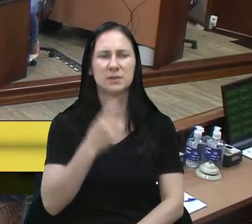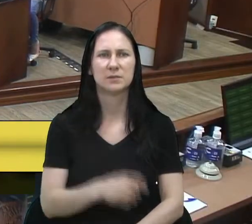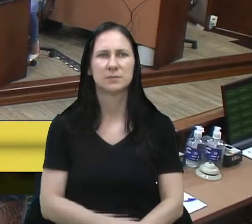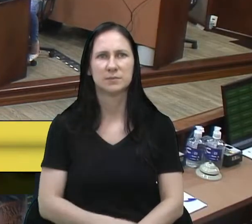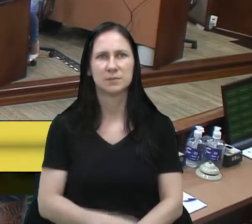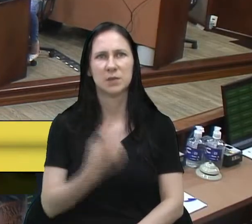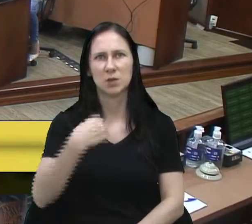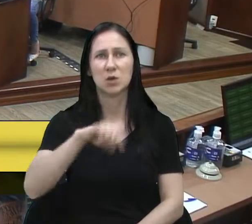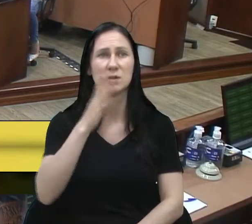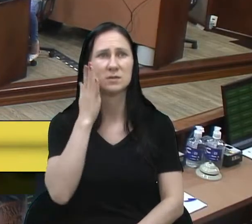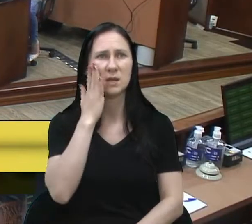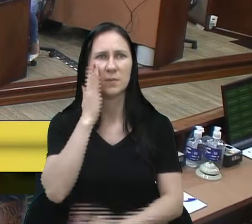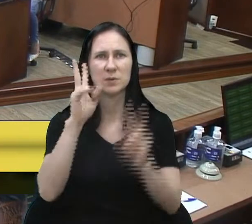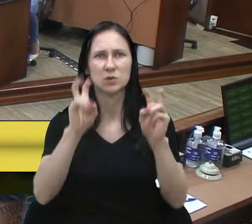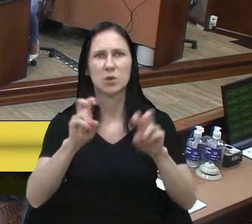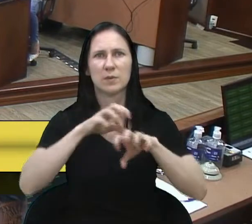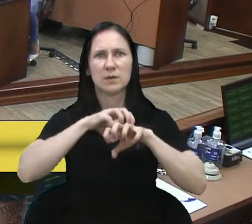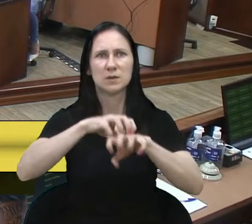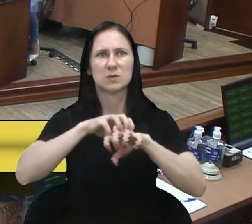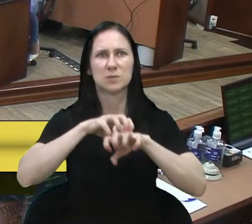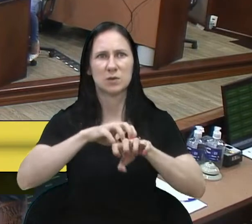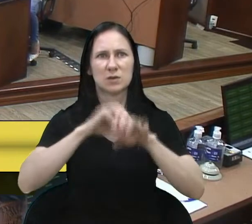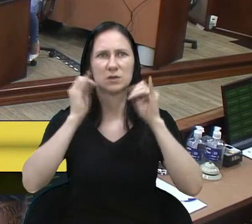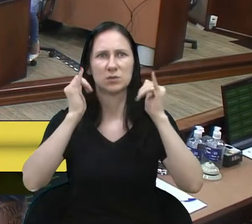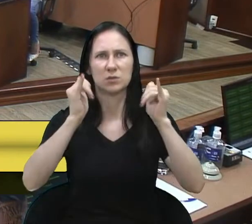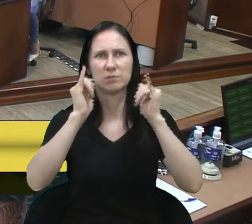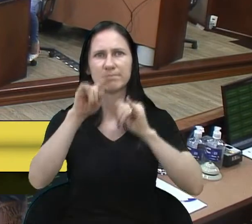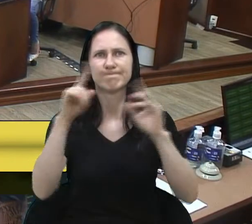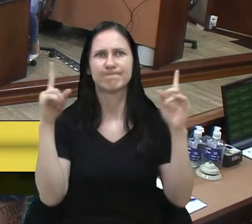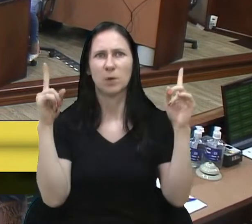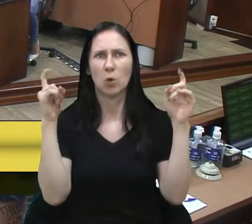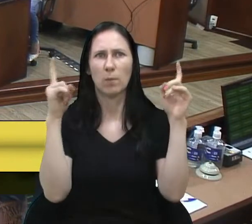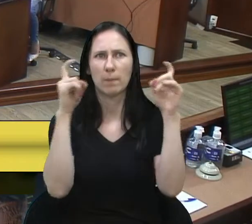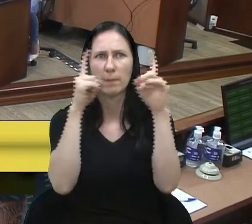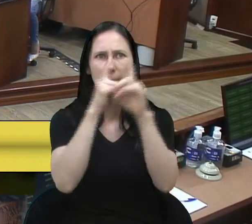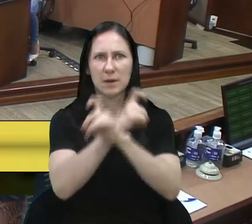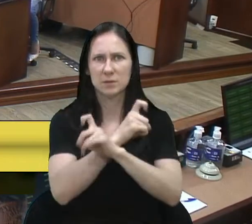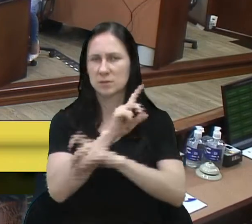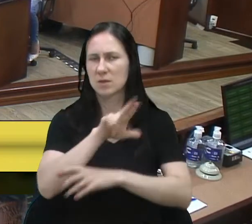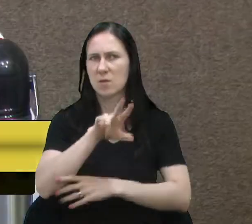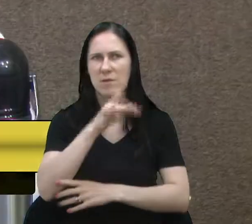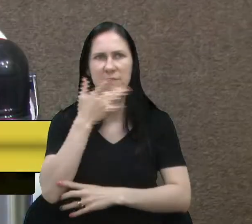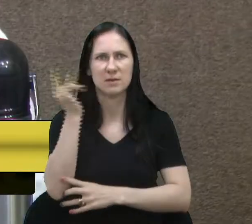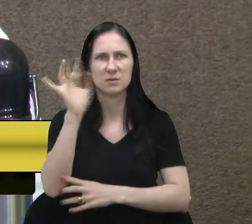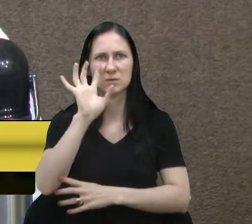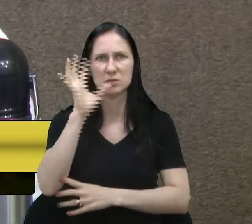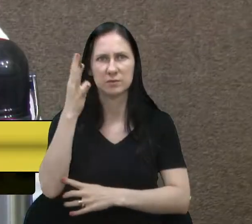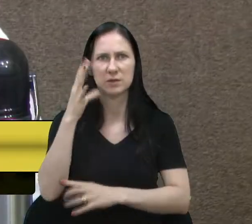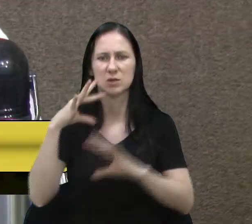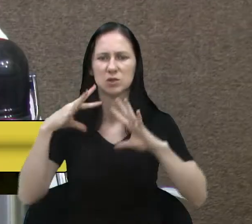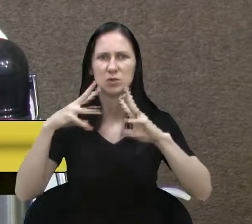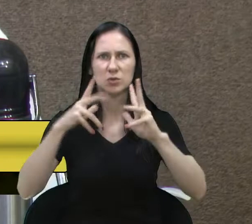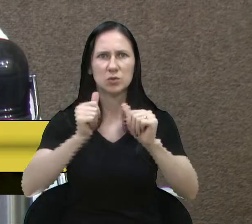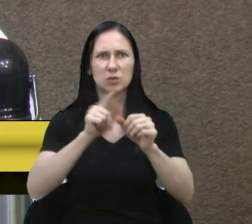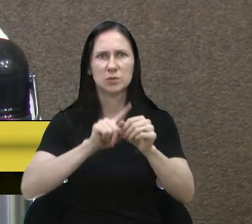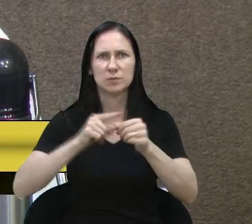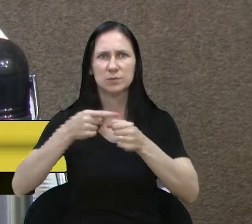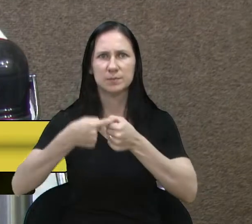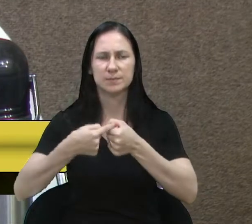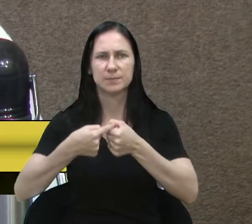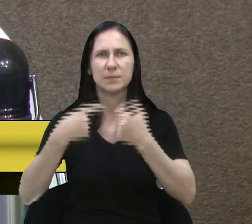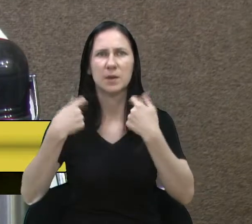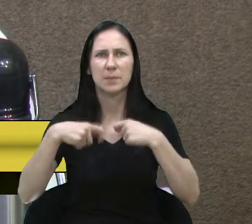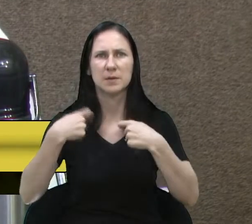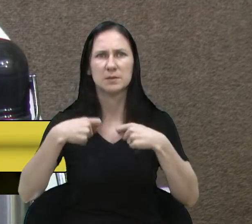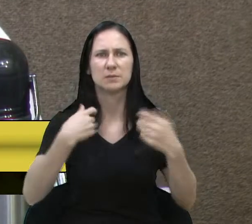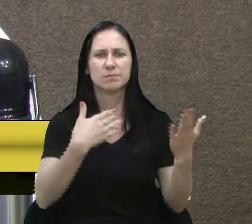coletivo, ele é um assunto complexo, que não é fácil de se resolver, e que todos os municípios têm que ter esse